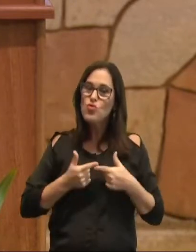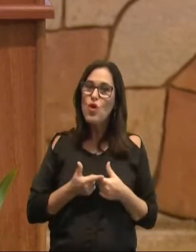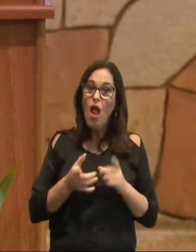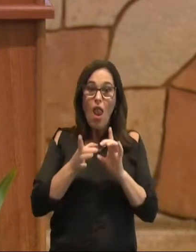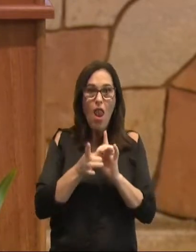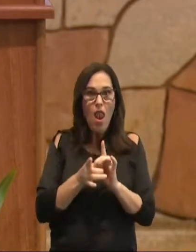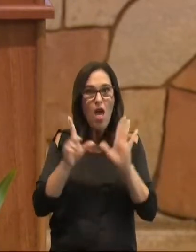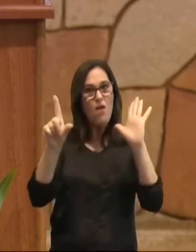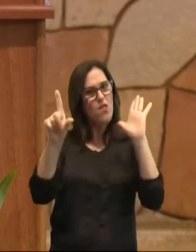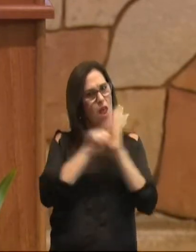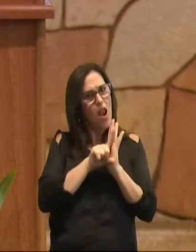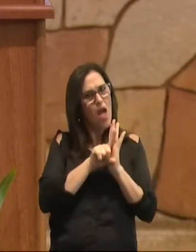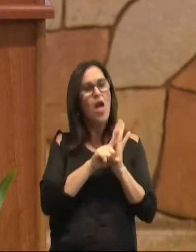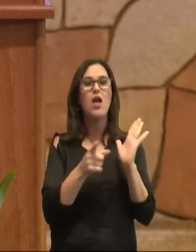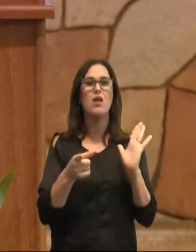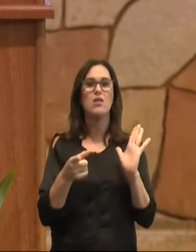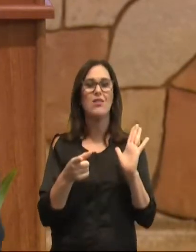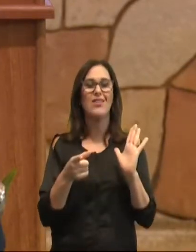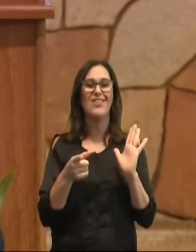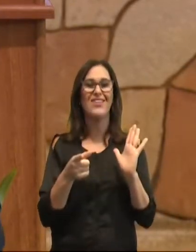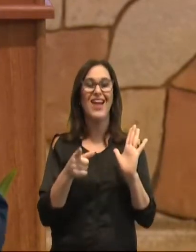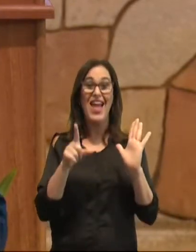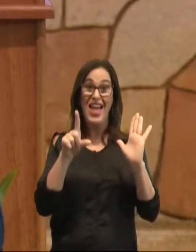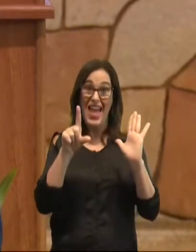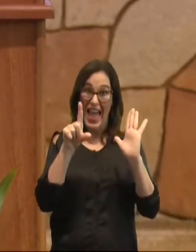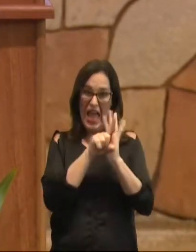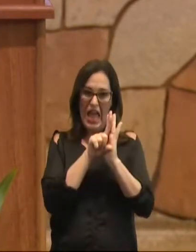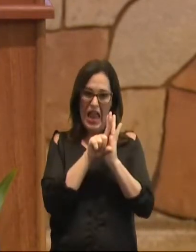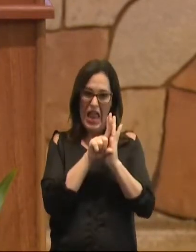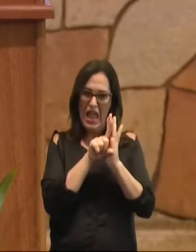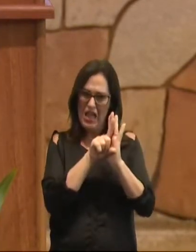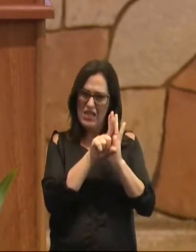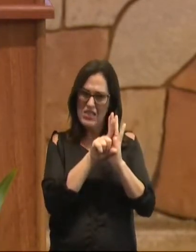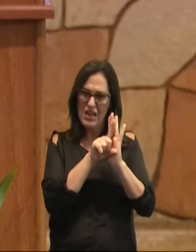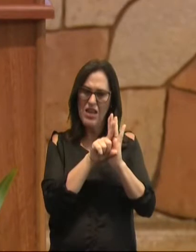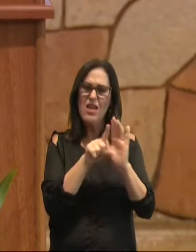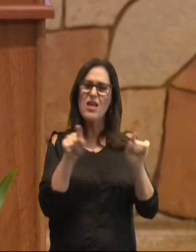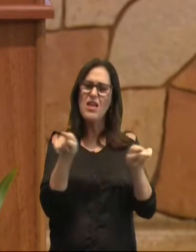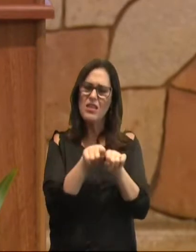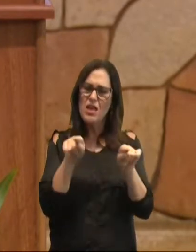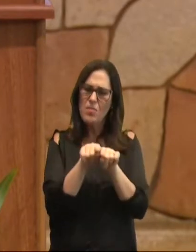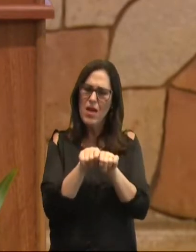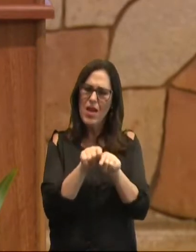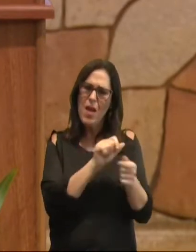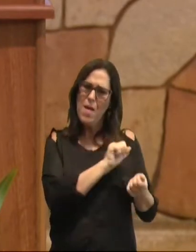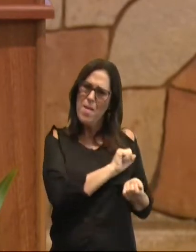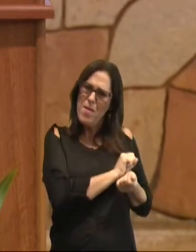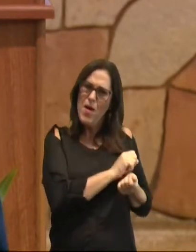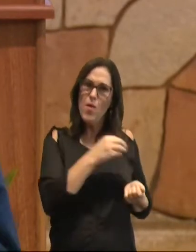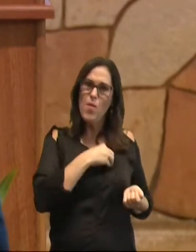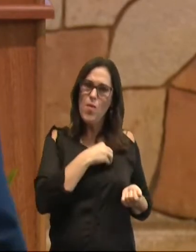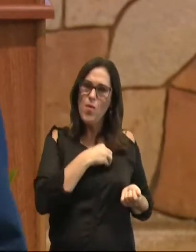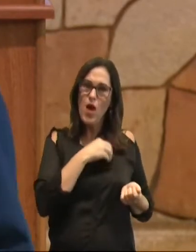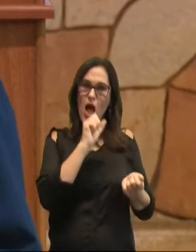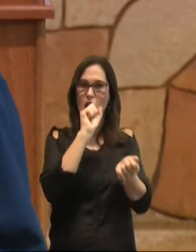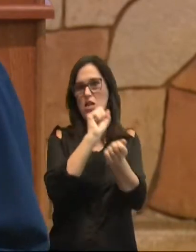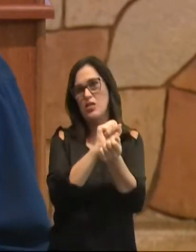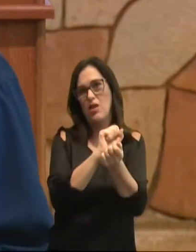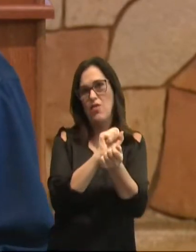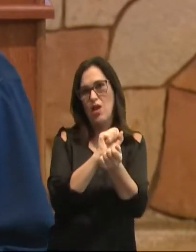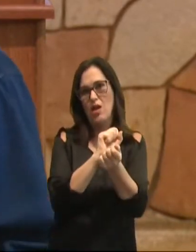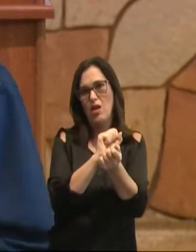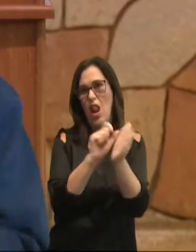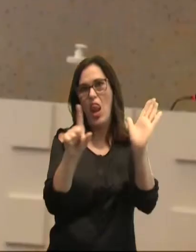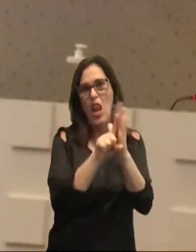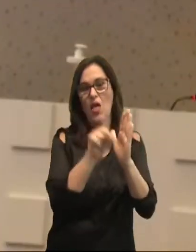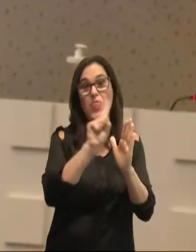lei e mais ainda livres da escravidão do pecado. A referência à escravidão aqui não é a escravidão da